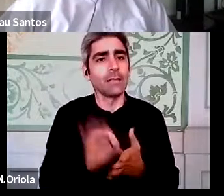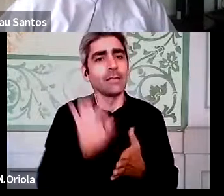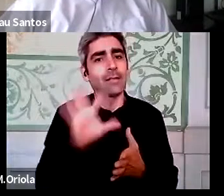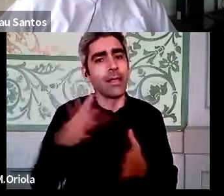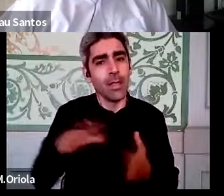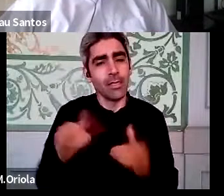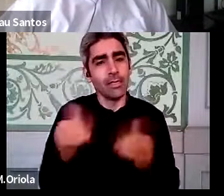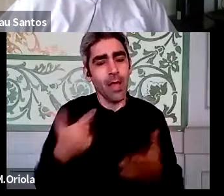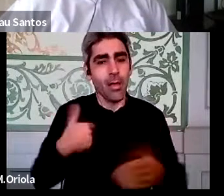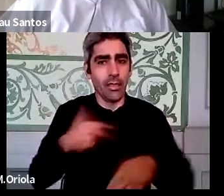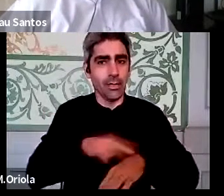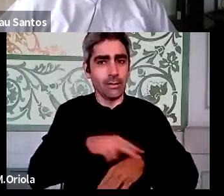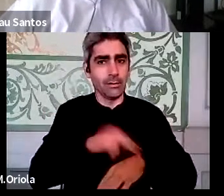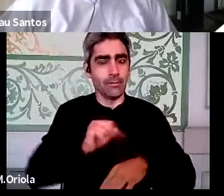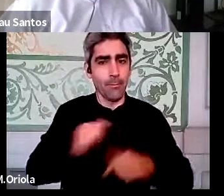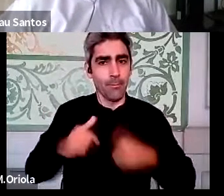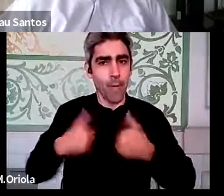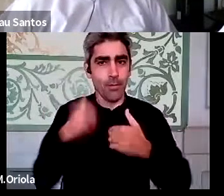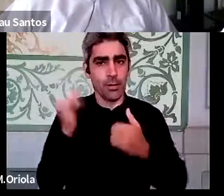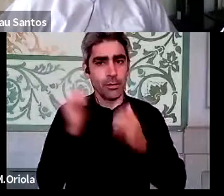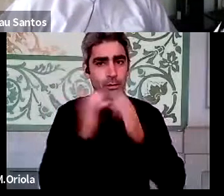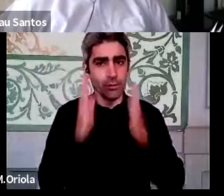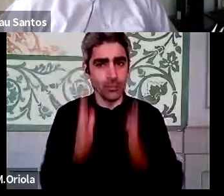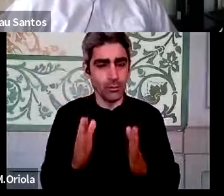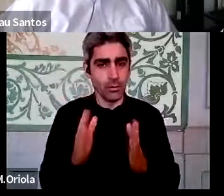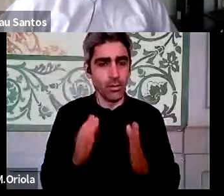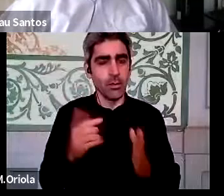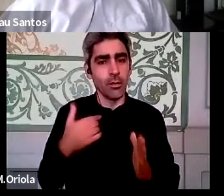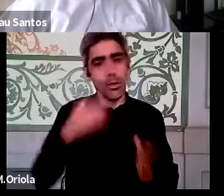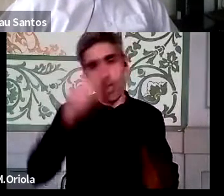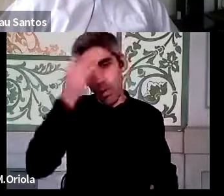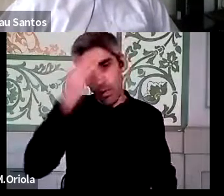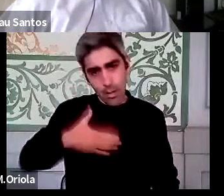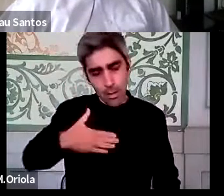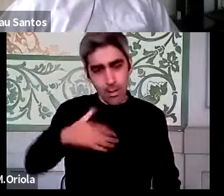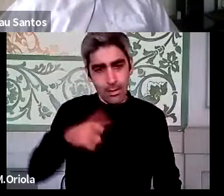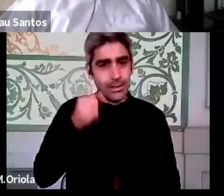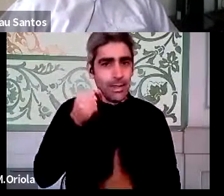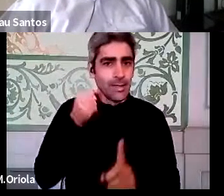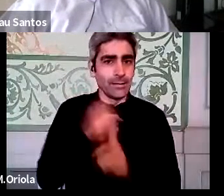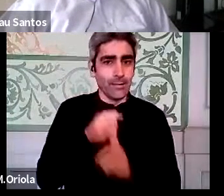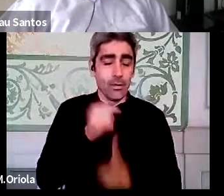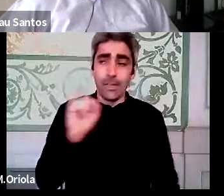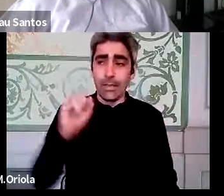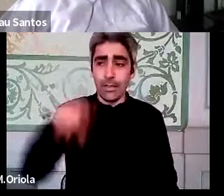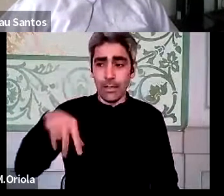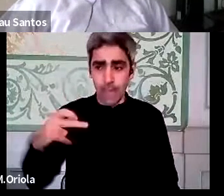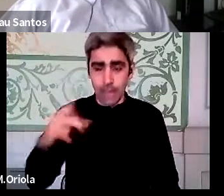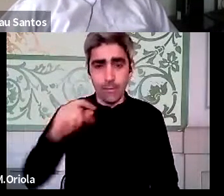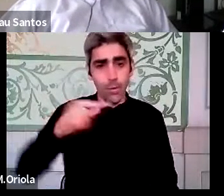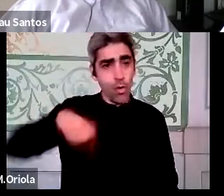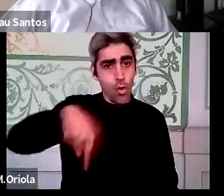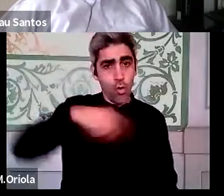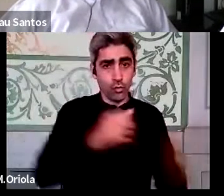dar enquanto dirigente para a minha própria organização, e portanto o que eu acho que nós, e acho que esse é um desafio, quer o INA, quer nós que estivemos envolvidos